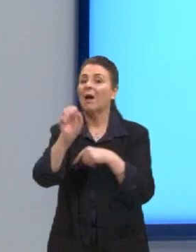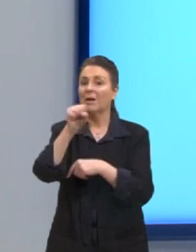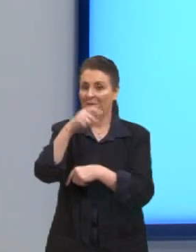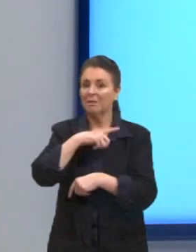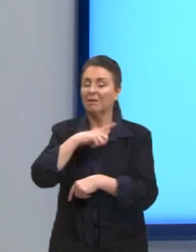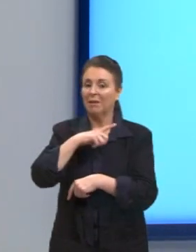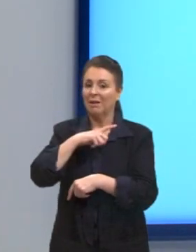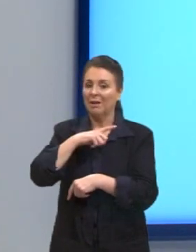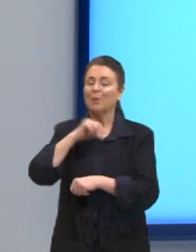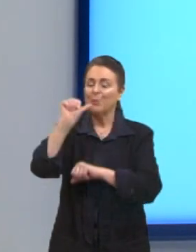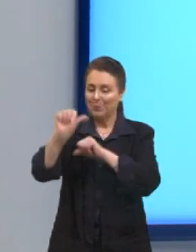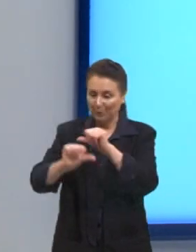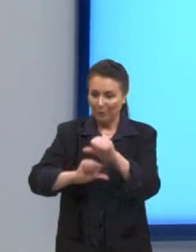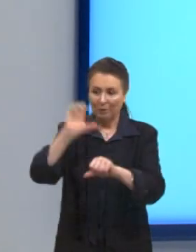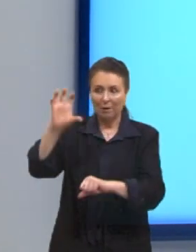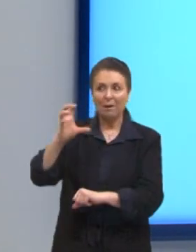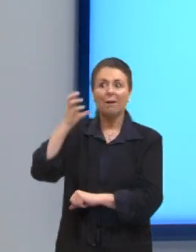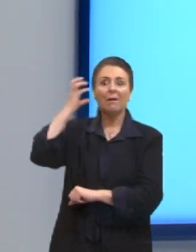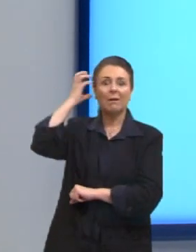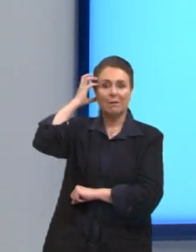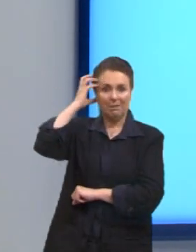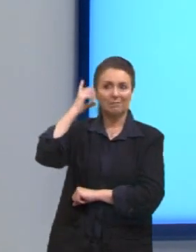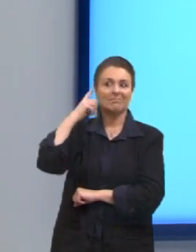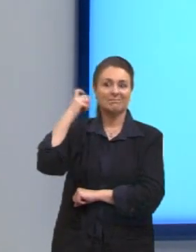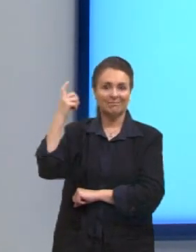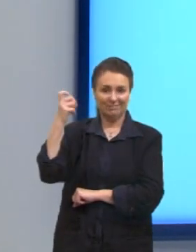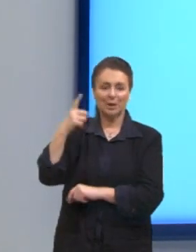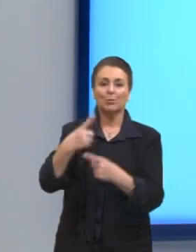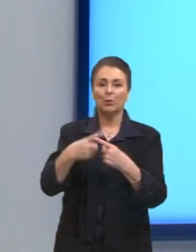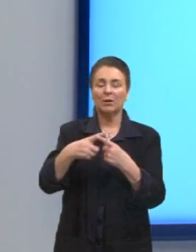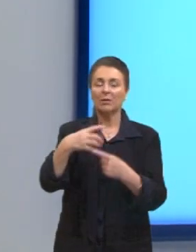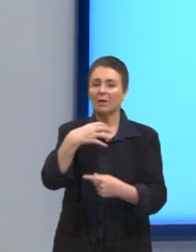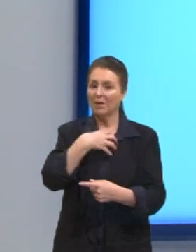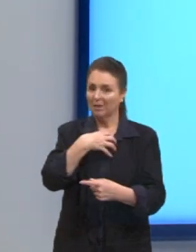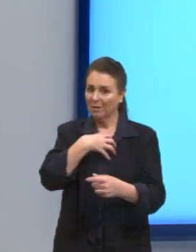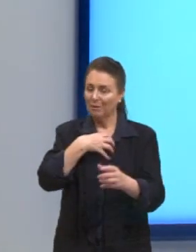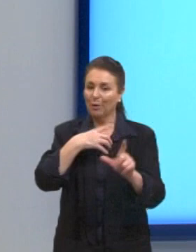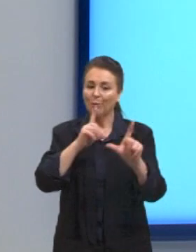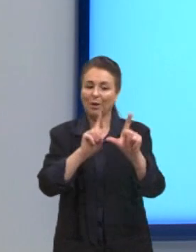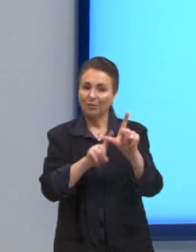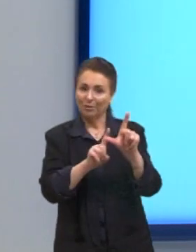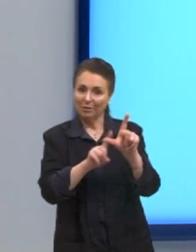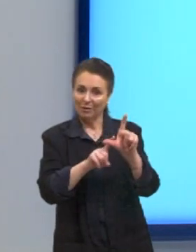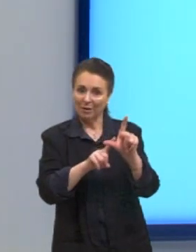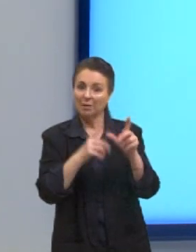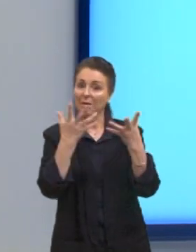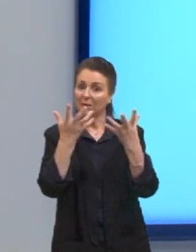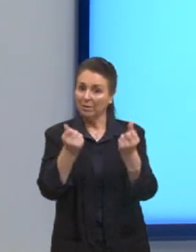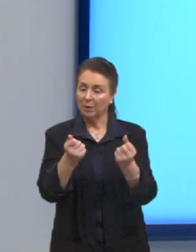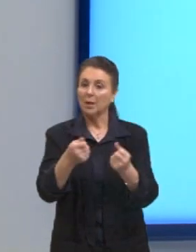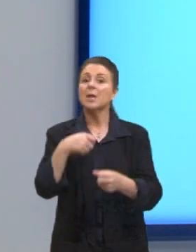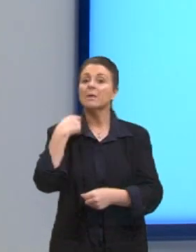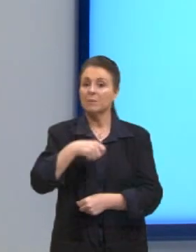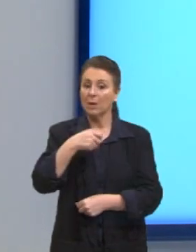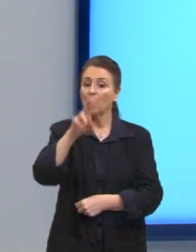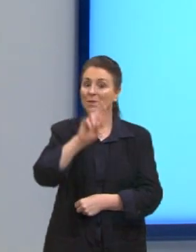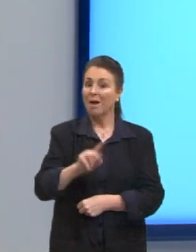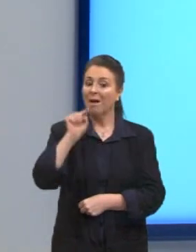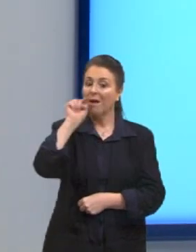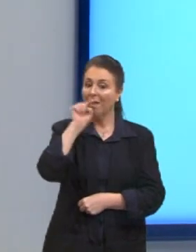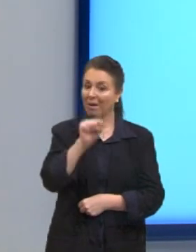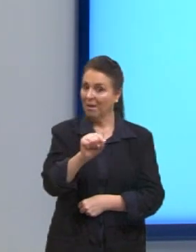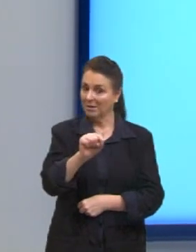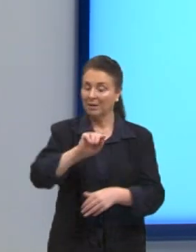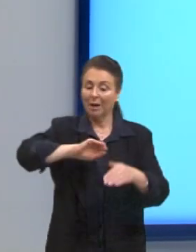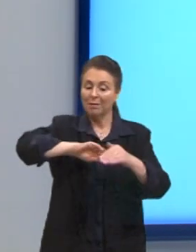fica shike, porque a gente já tem essa forma de grafia aceita e que deve ser usada para a nossa